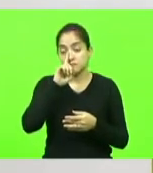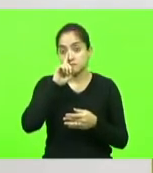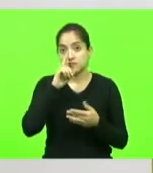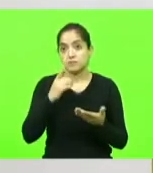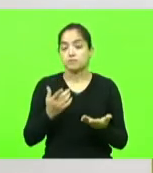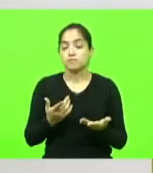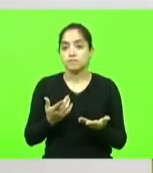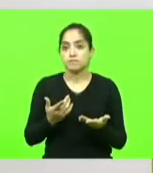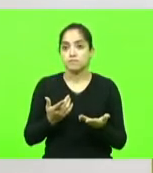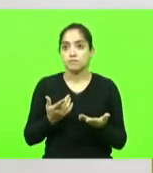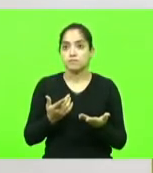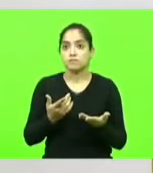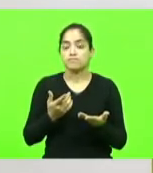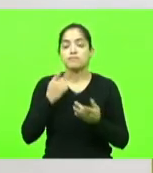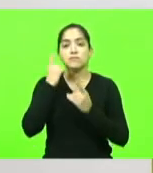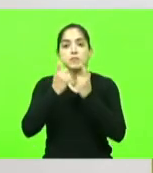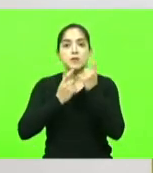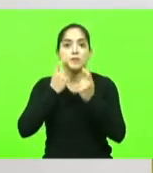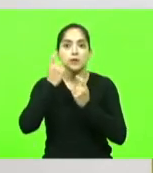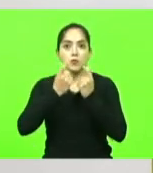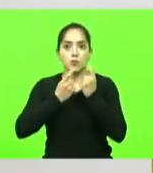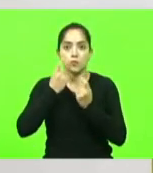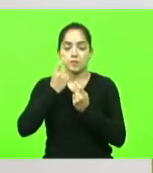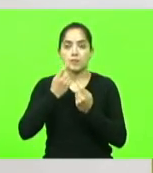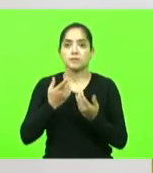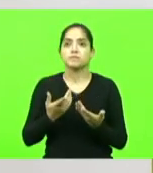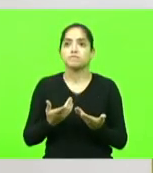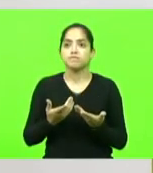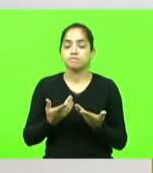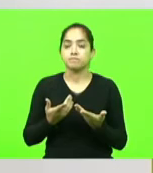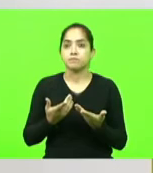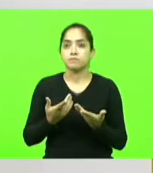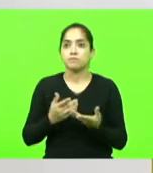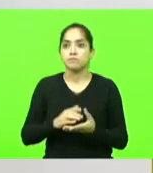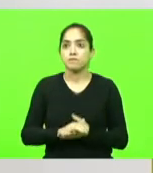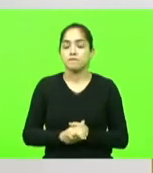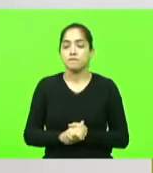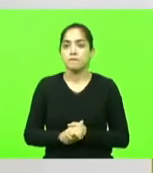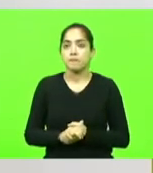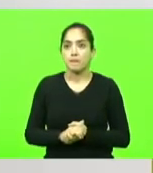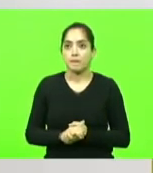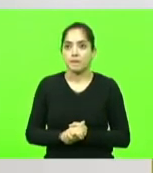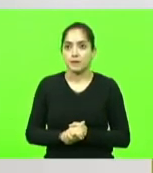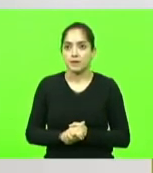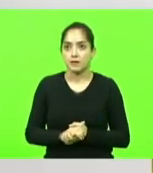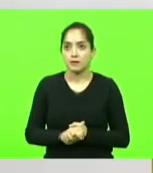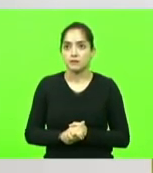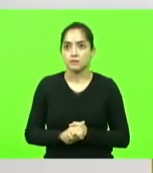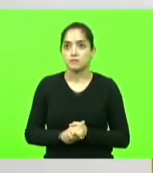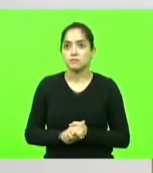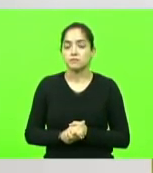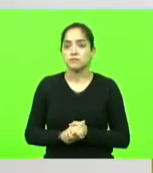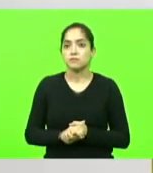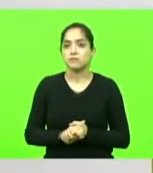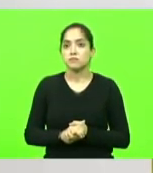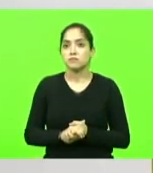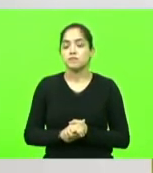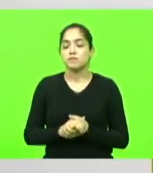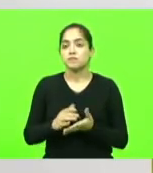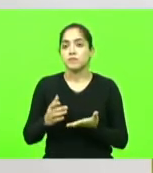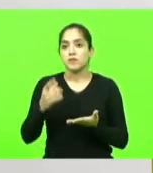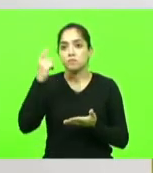E isso me preocupa, deputada Ada, porque nunca imaginaria eu